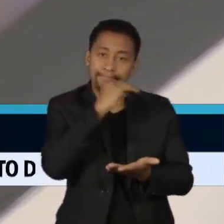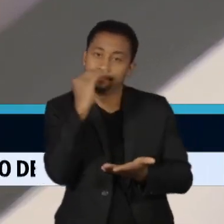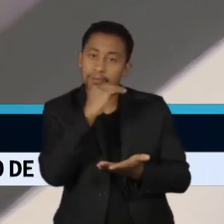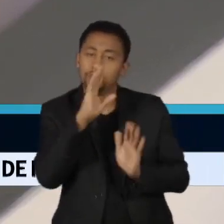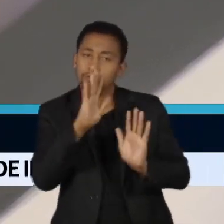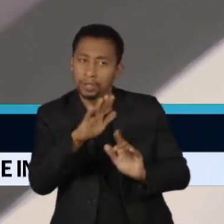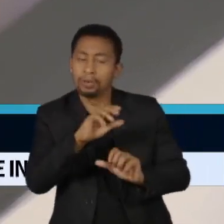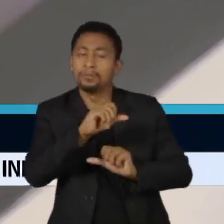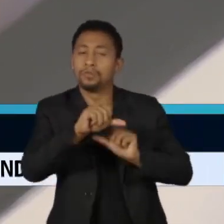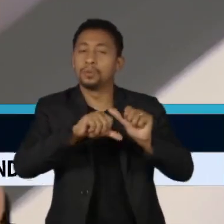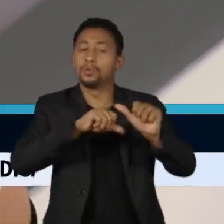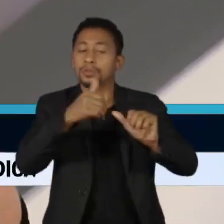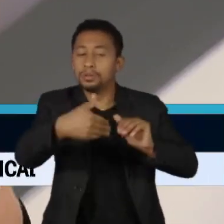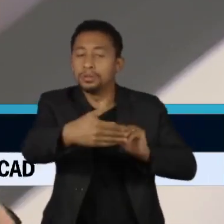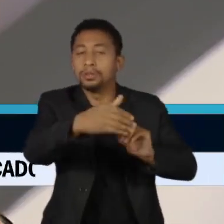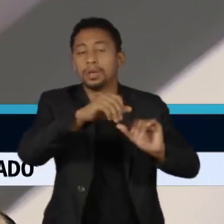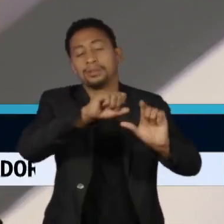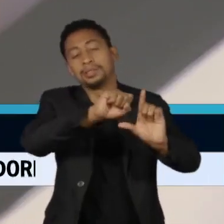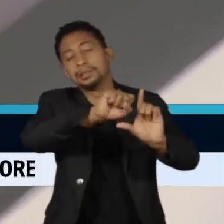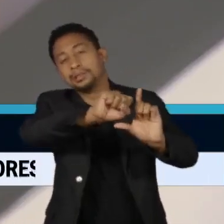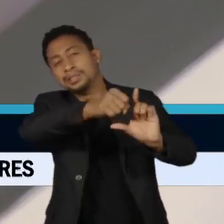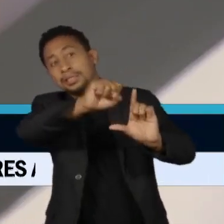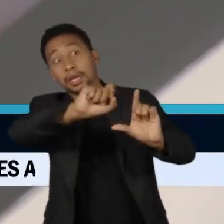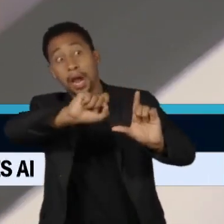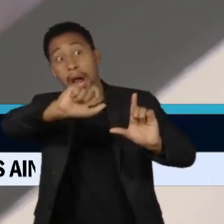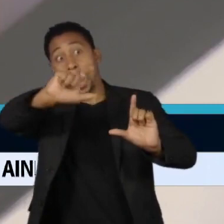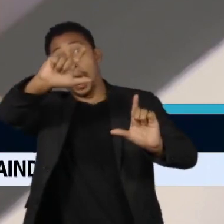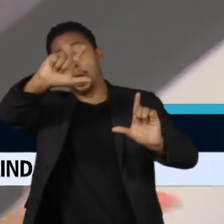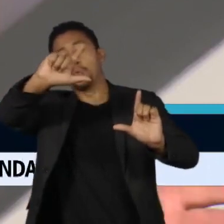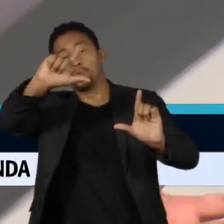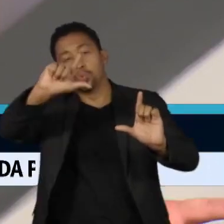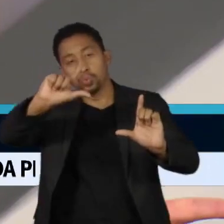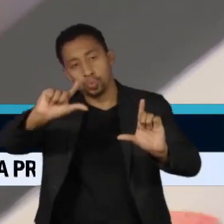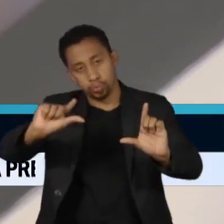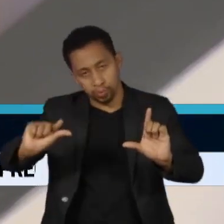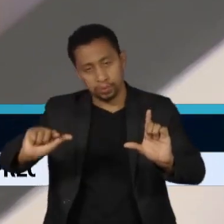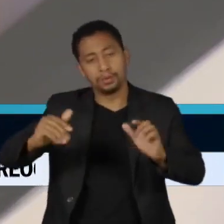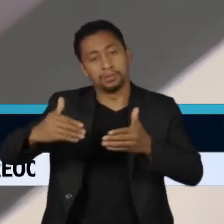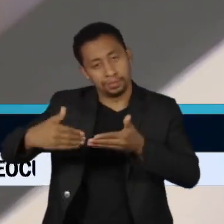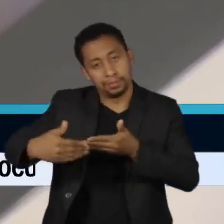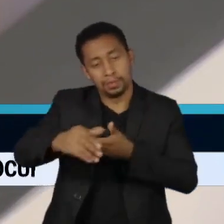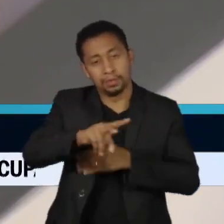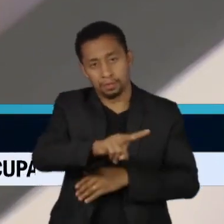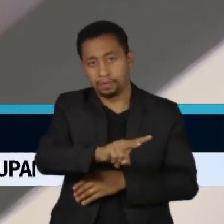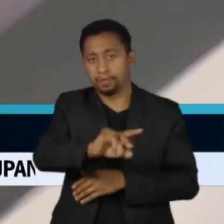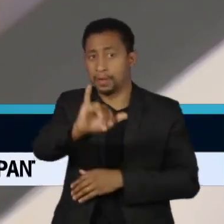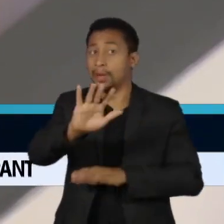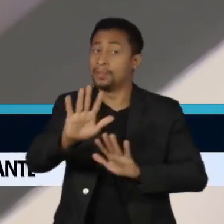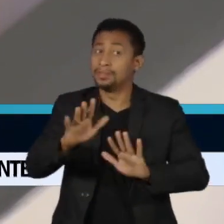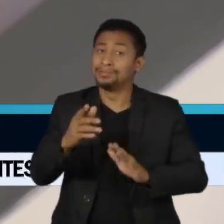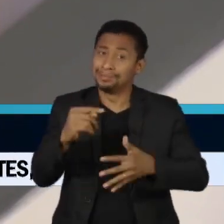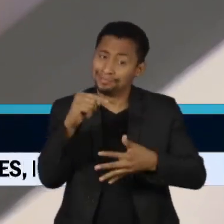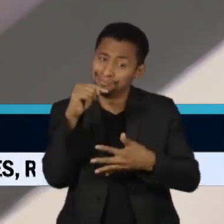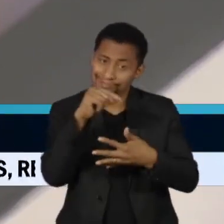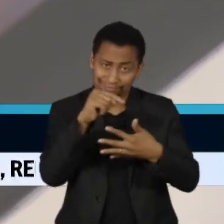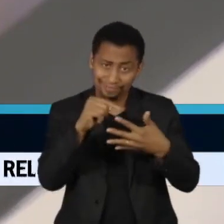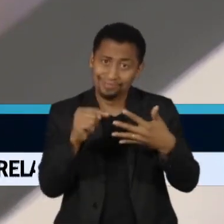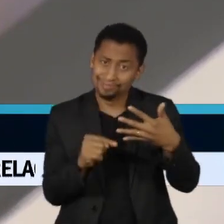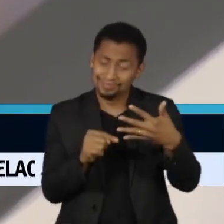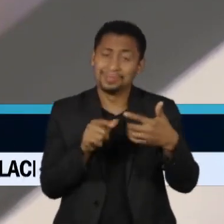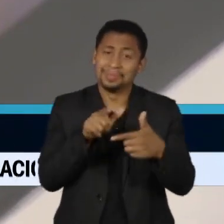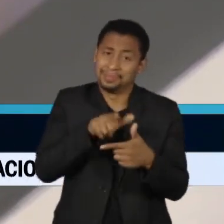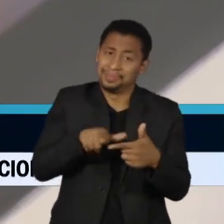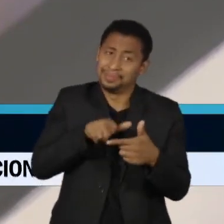sensação de uma possível queda de juros. Mas são muitos elementos que estão em cima dessa mesa para a gente